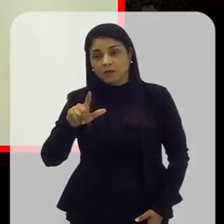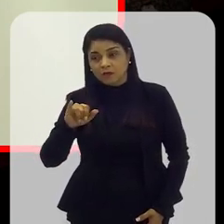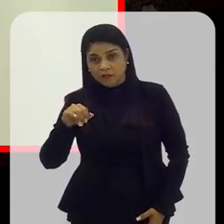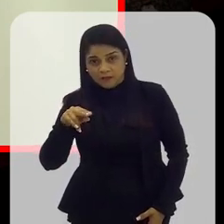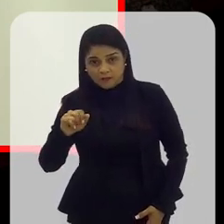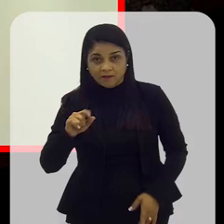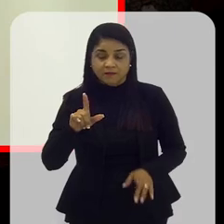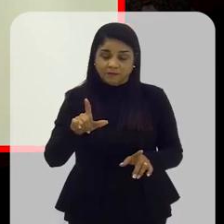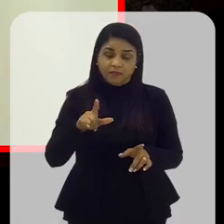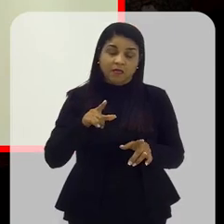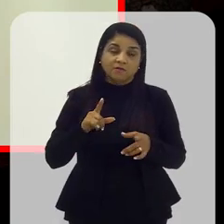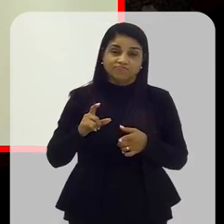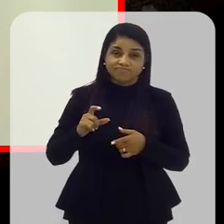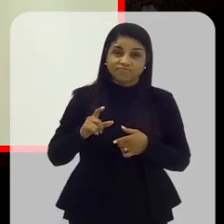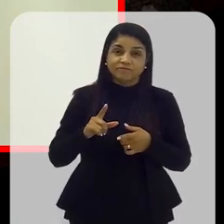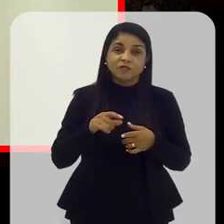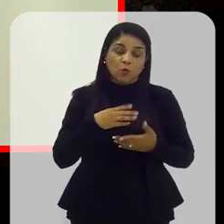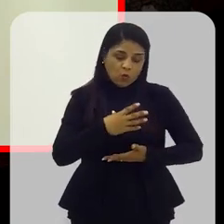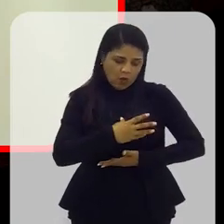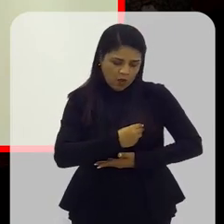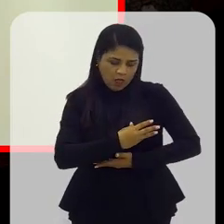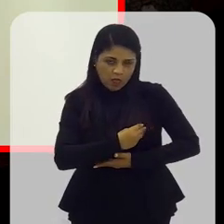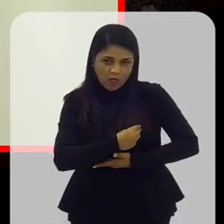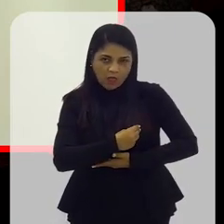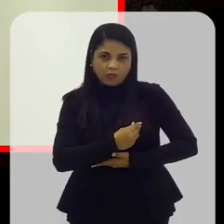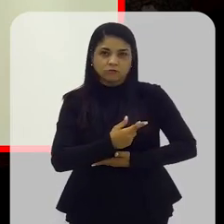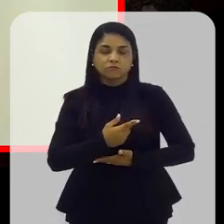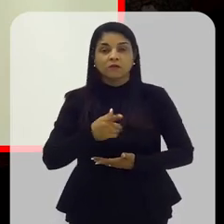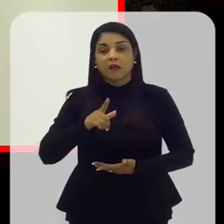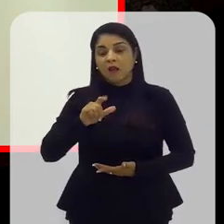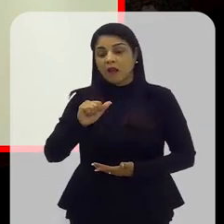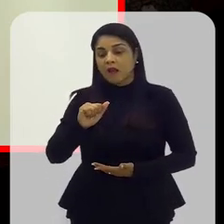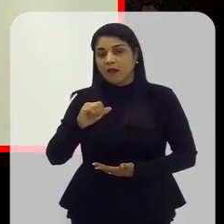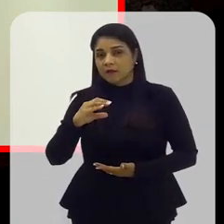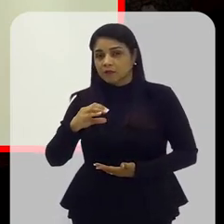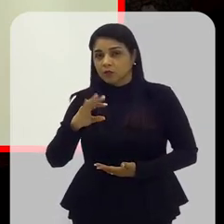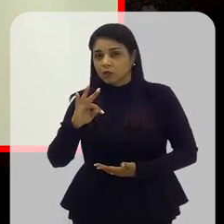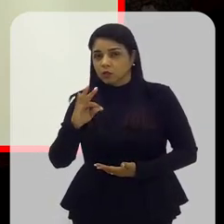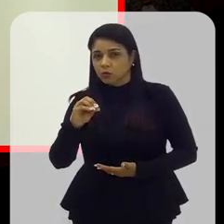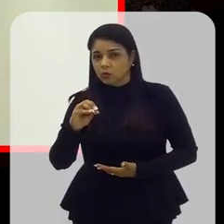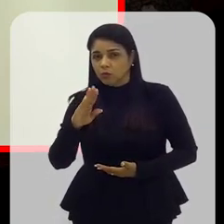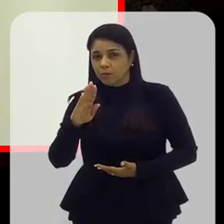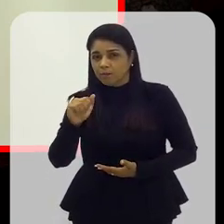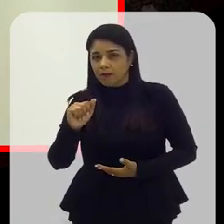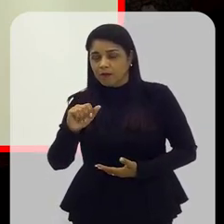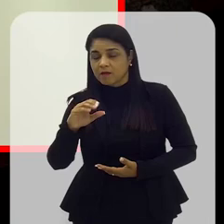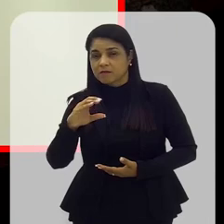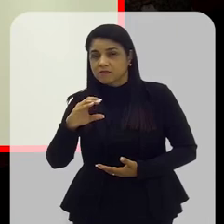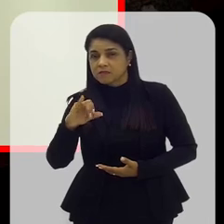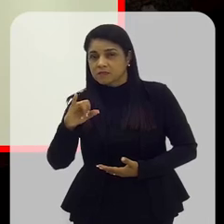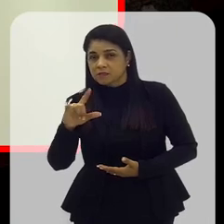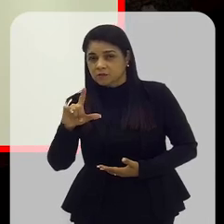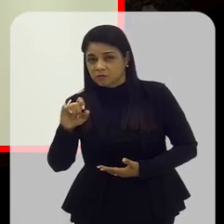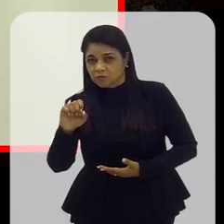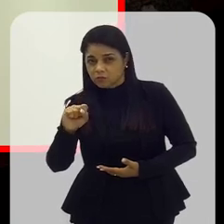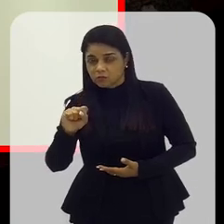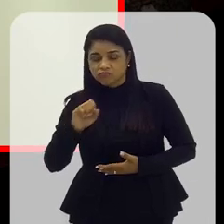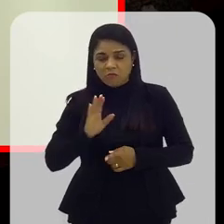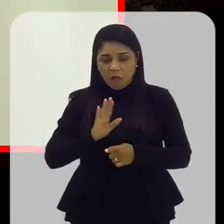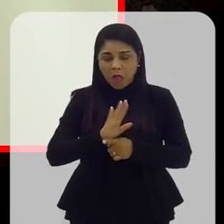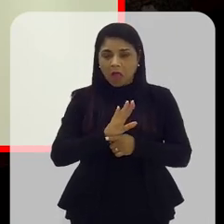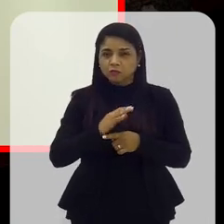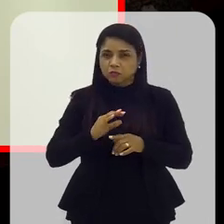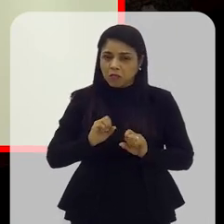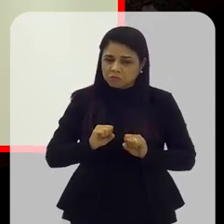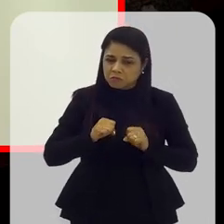bom, digamos de passagem, né? O leite materno fornece os lactobacilos adequados e que vão ajudar a defender